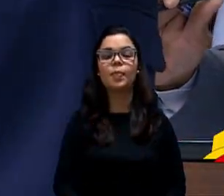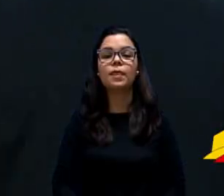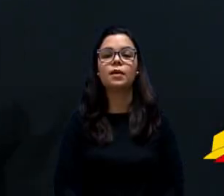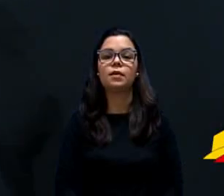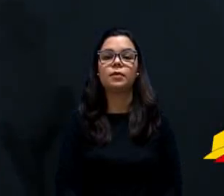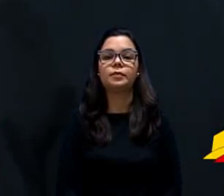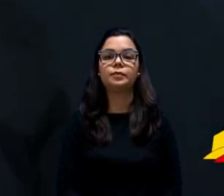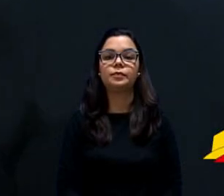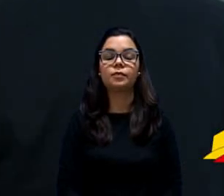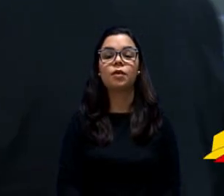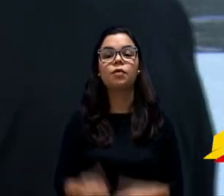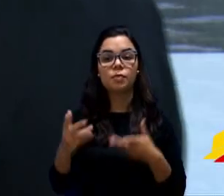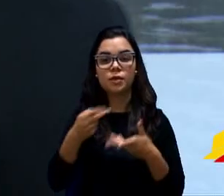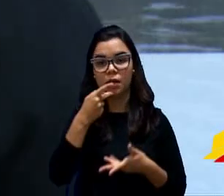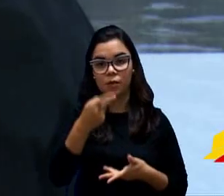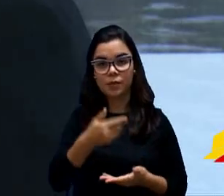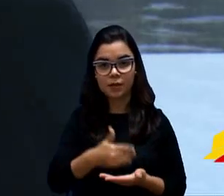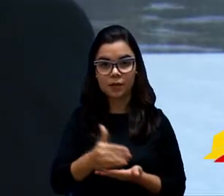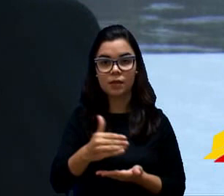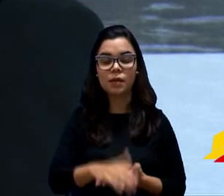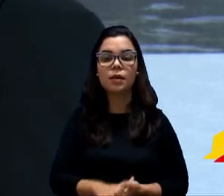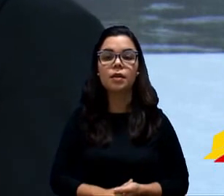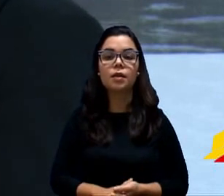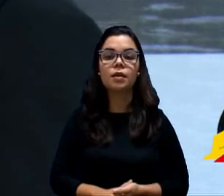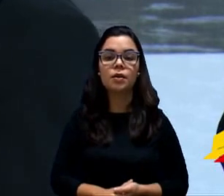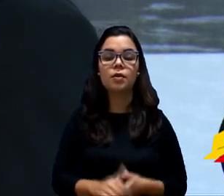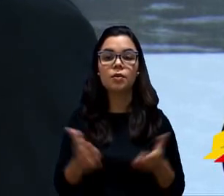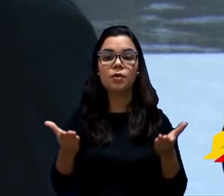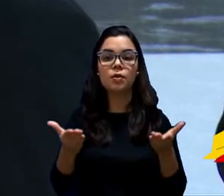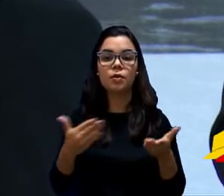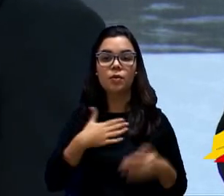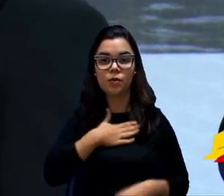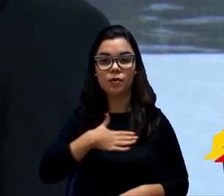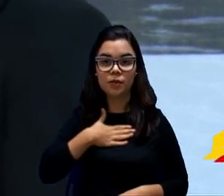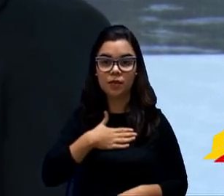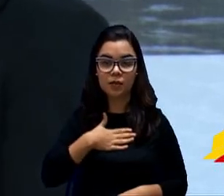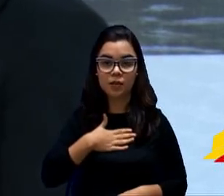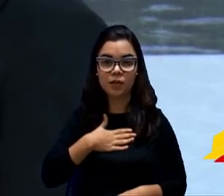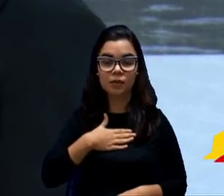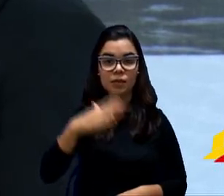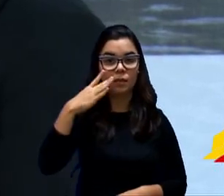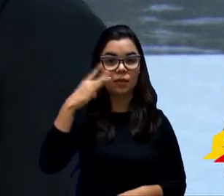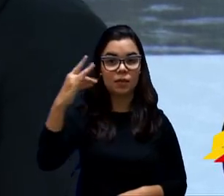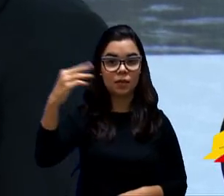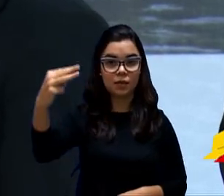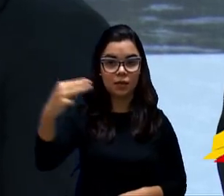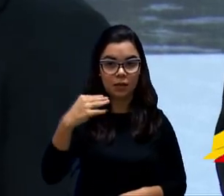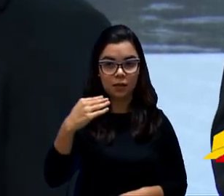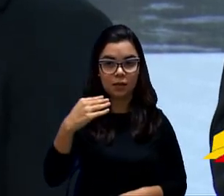O projeto... Vamos lá. E, vereador Yara, eu gostaria que Vossa Excelência pudesse prestar atenção, até porque...